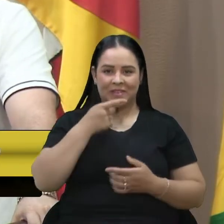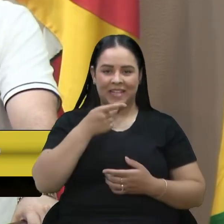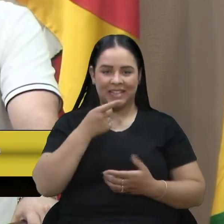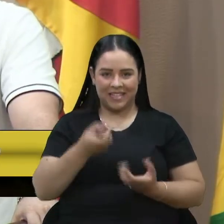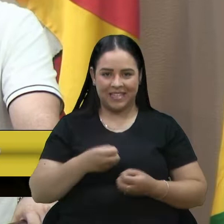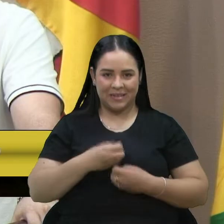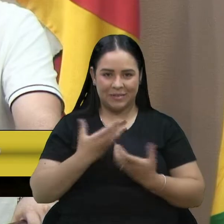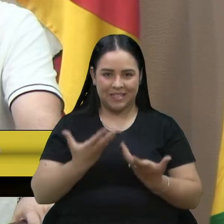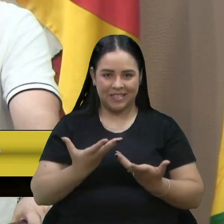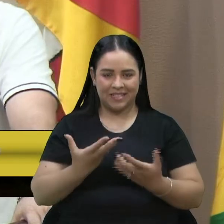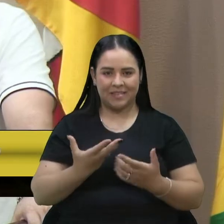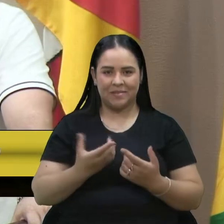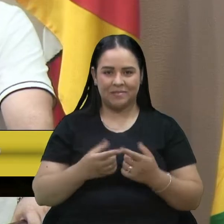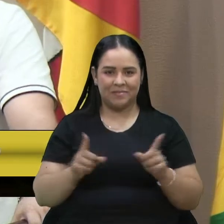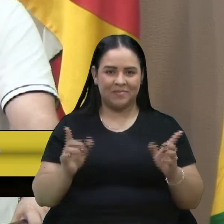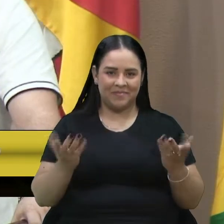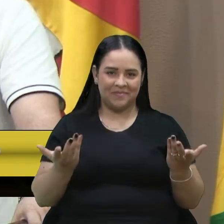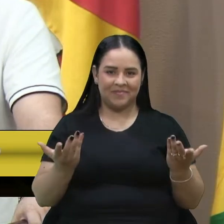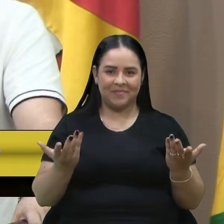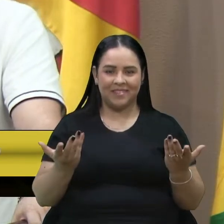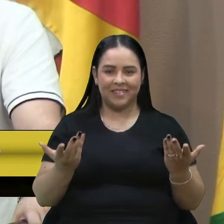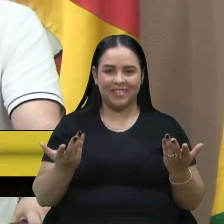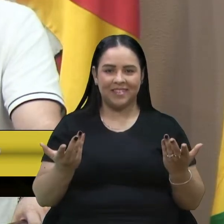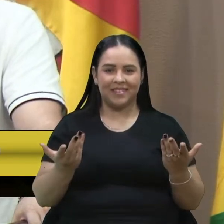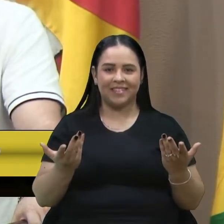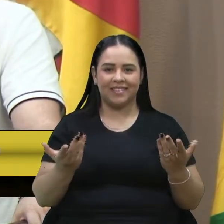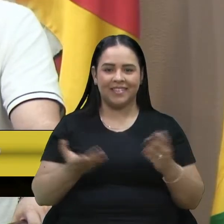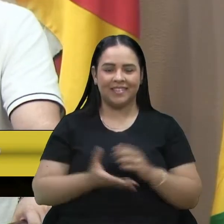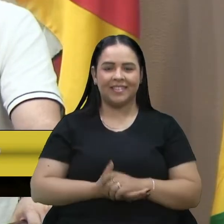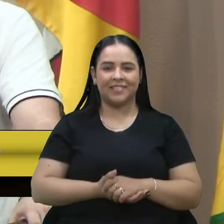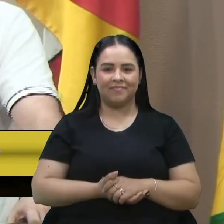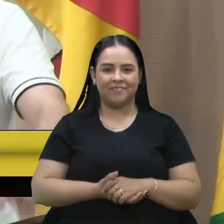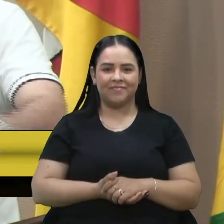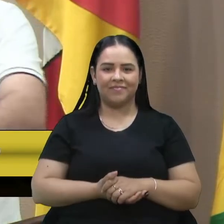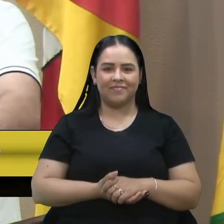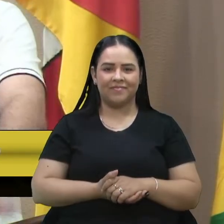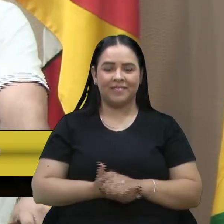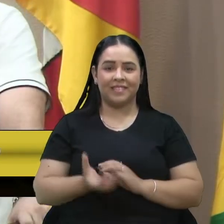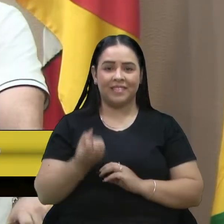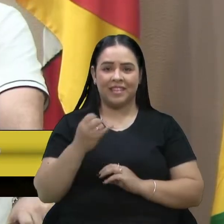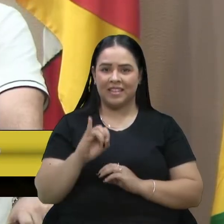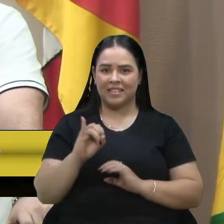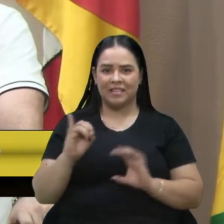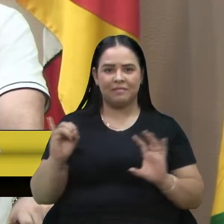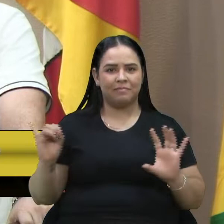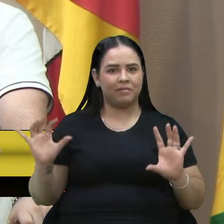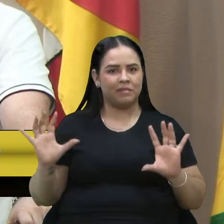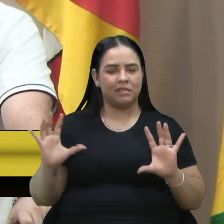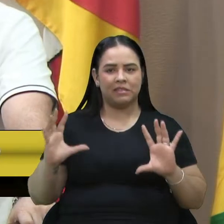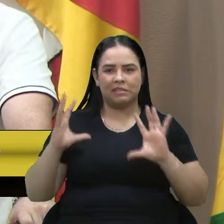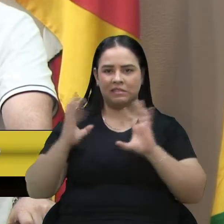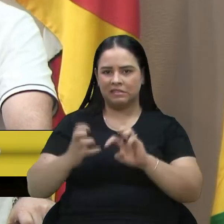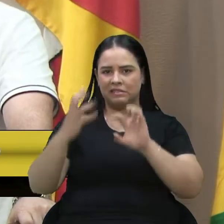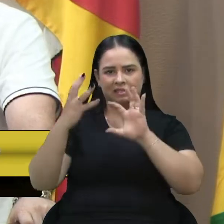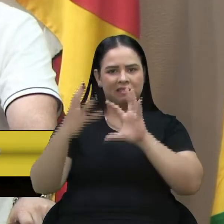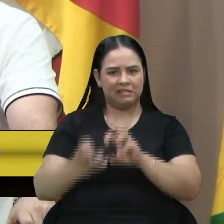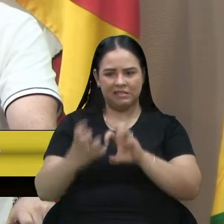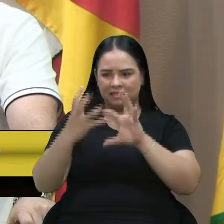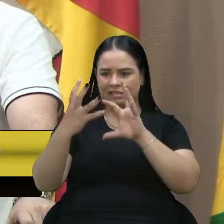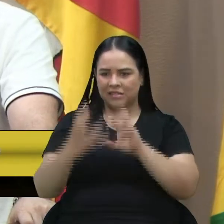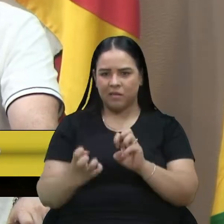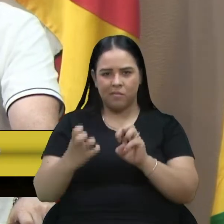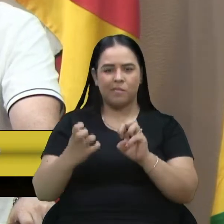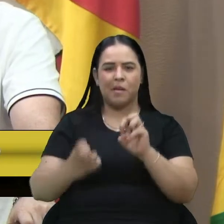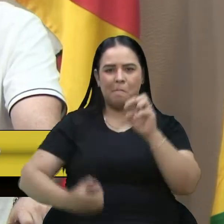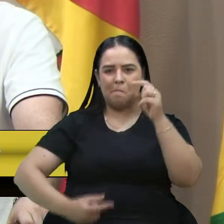mais chula, mas se carnhavam aqui dentro, se carnhavam no discurso,